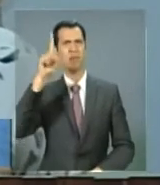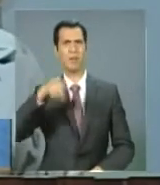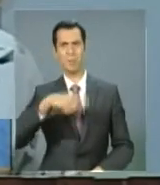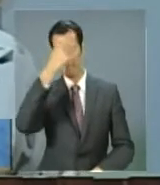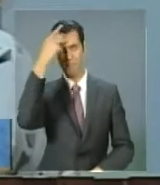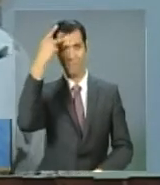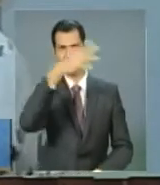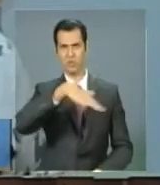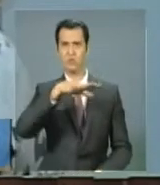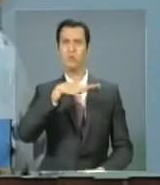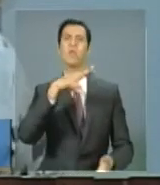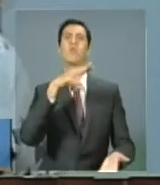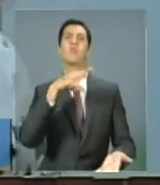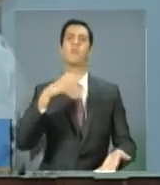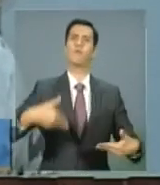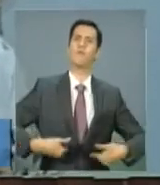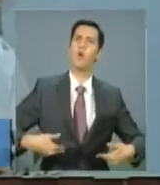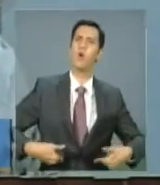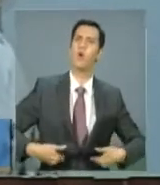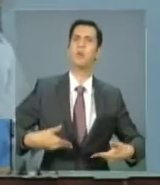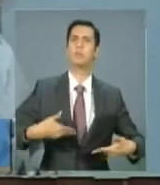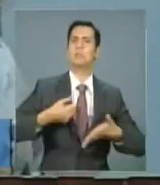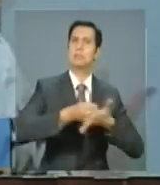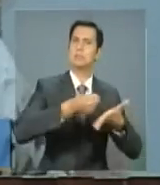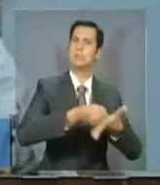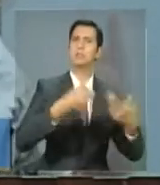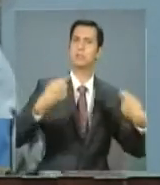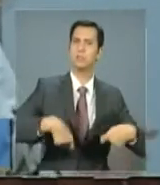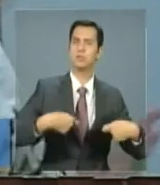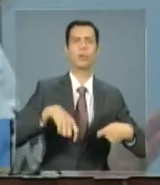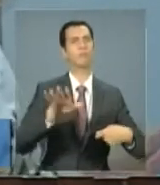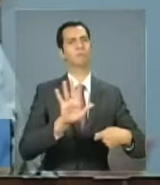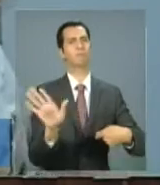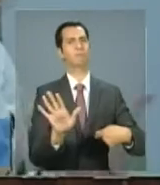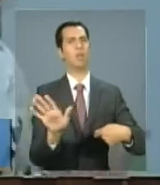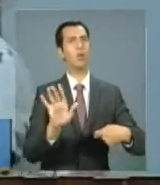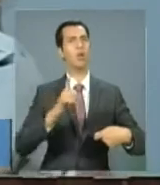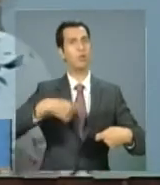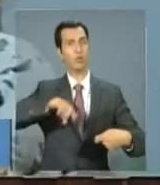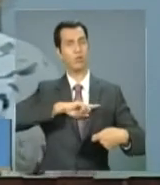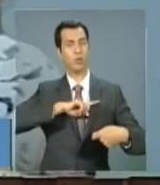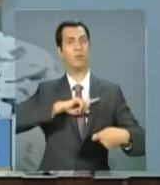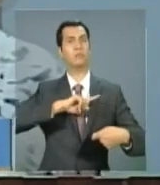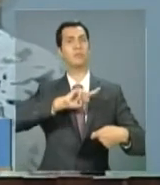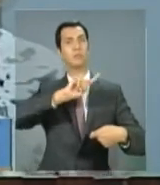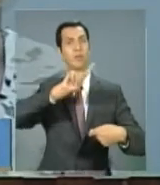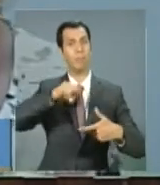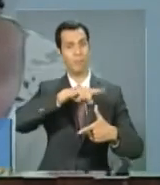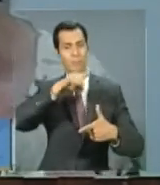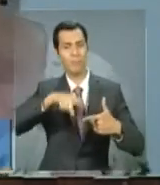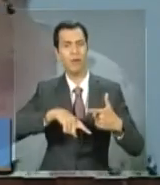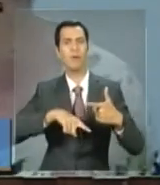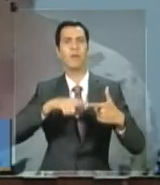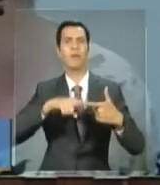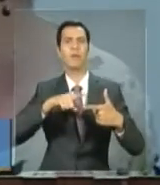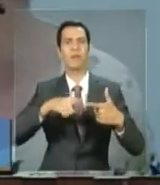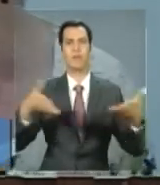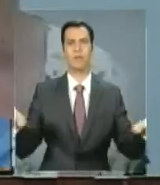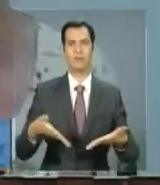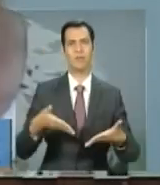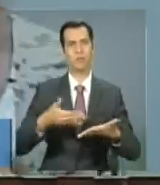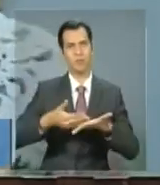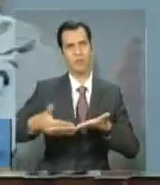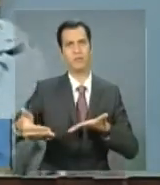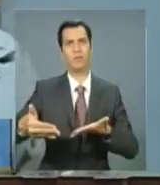já estamos dando um passo além disso. Então, o Brasil hoje se prepara, as pessoas dizem que é a segunda geração dos programas sociais.